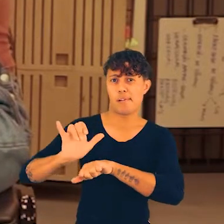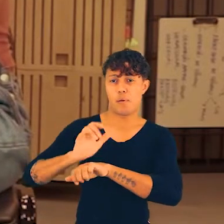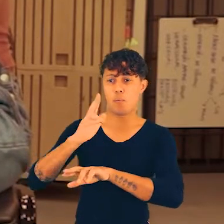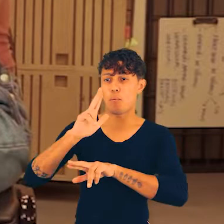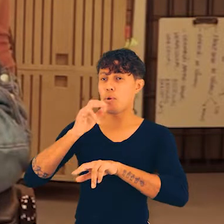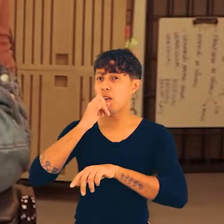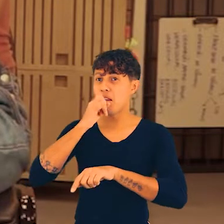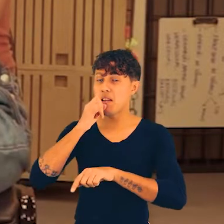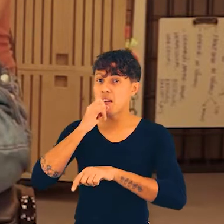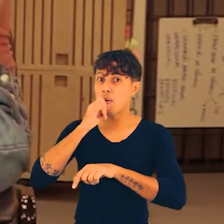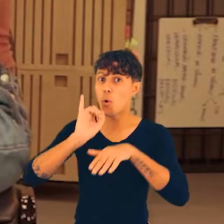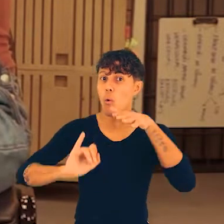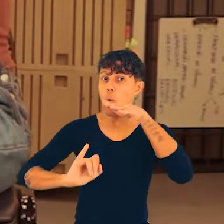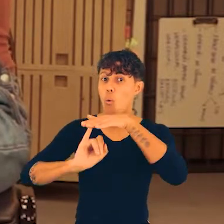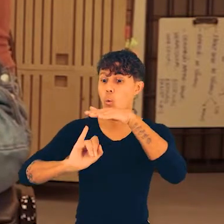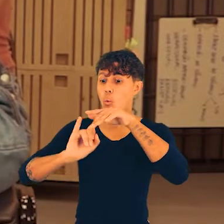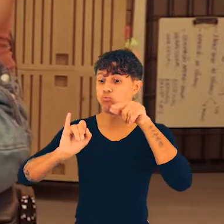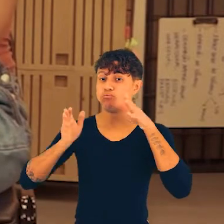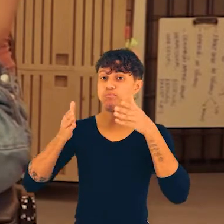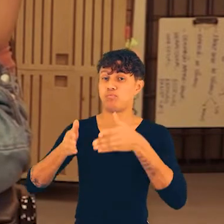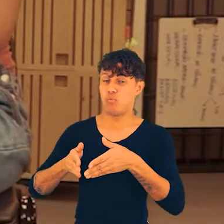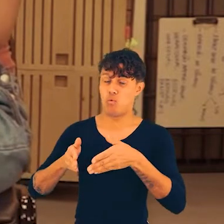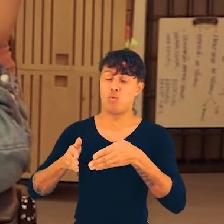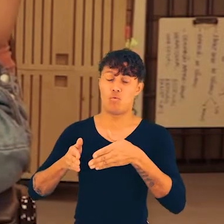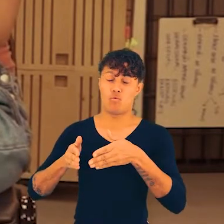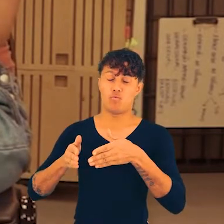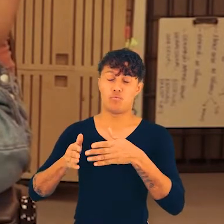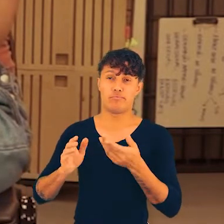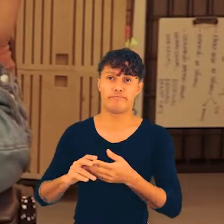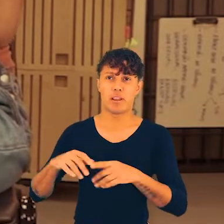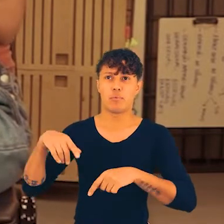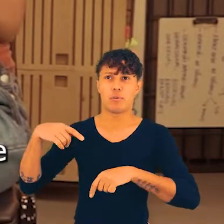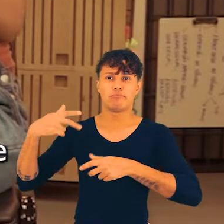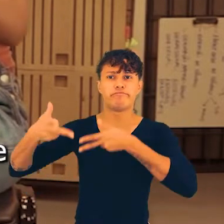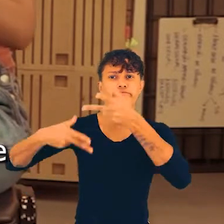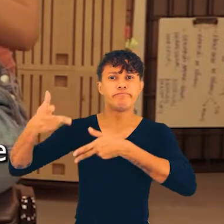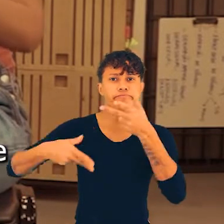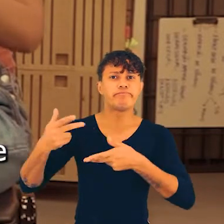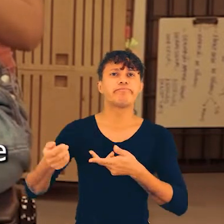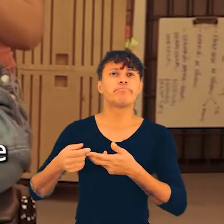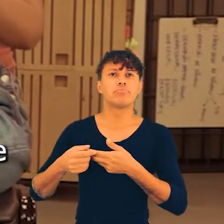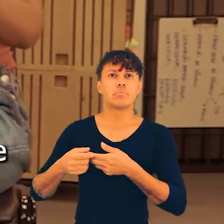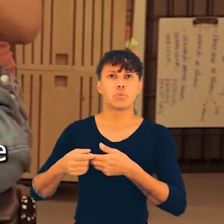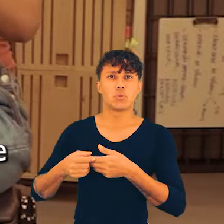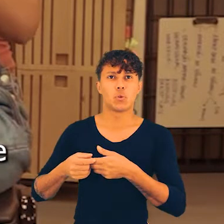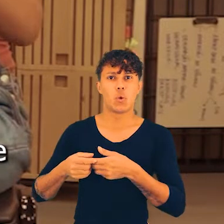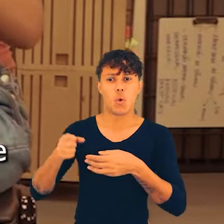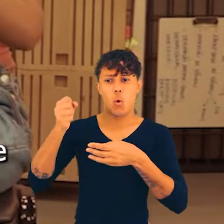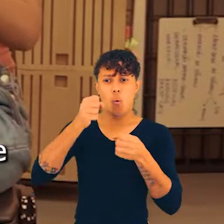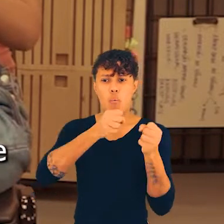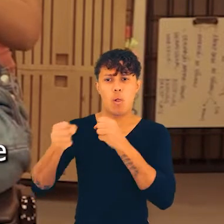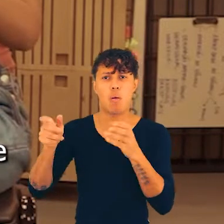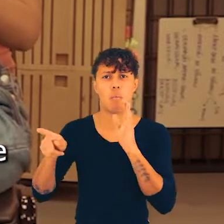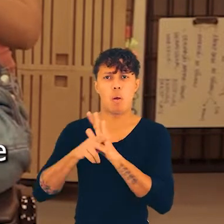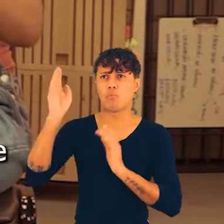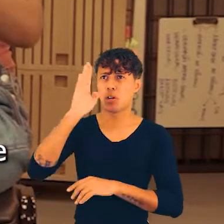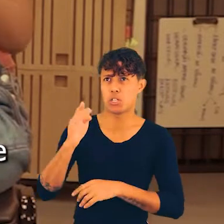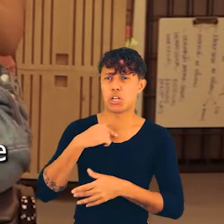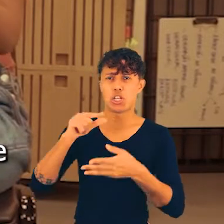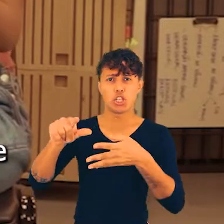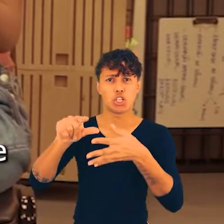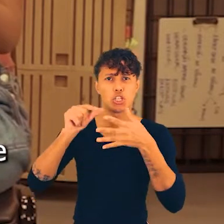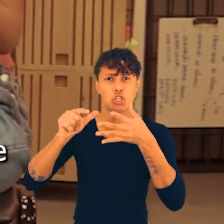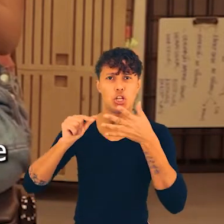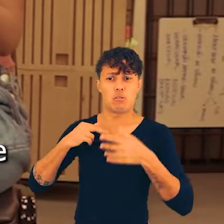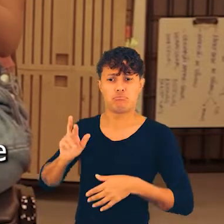caminho para quem quer disputar a política institucionalmente. Ou seja, debater os poderes brasileiros em que a gente